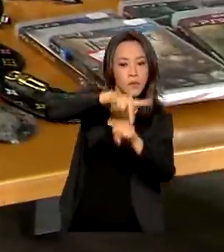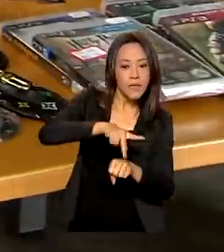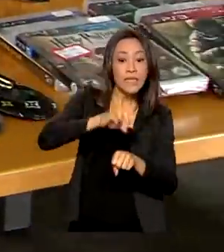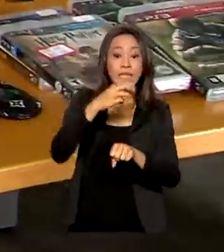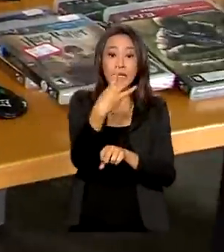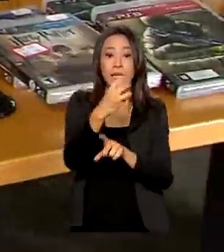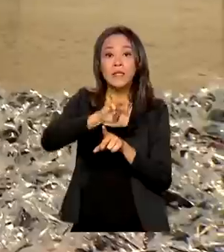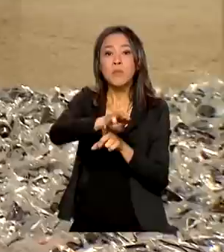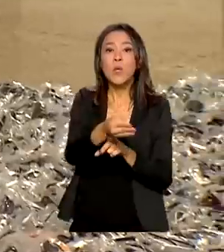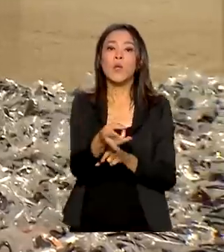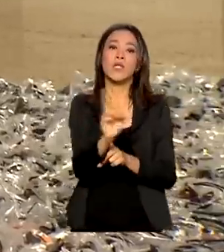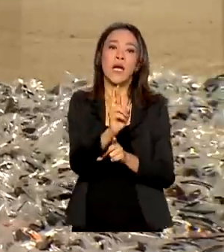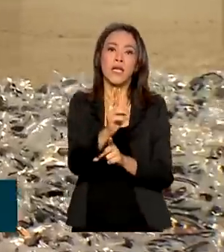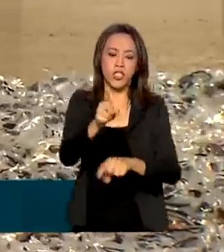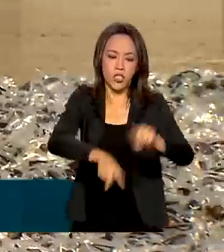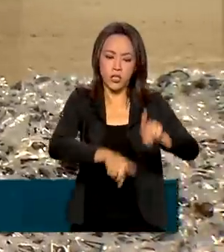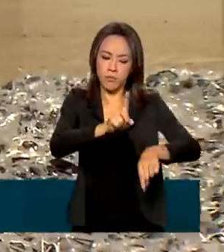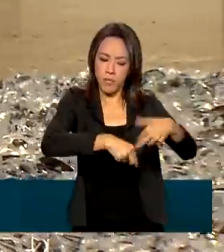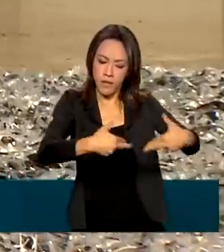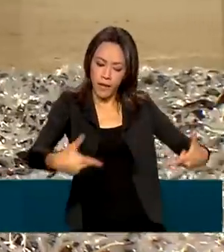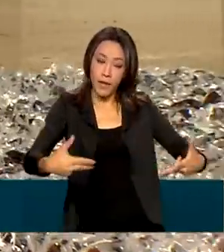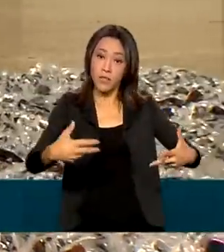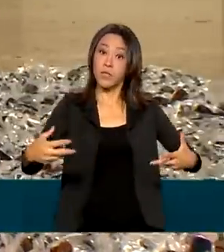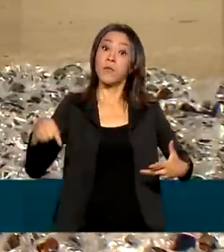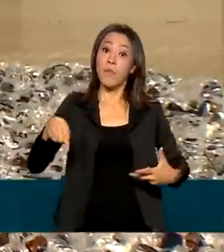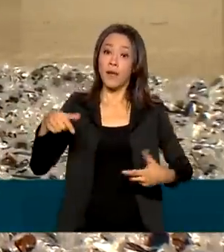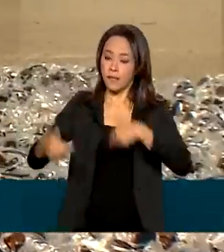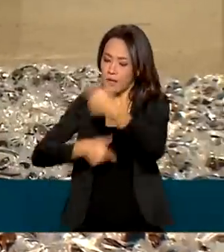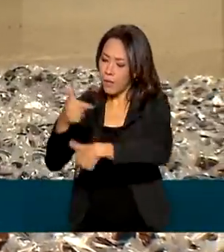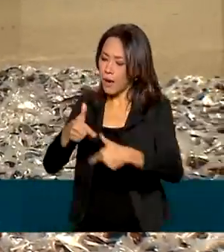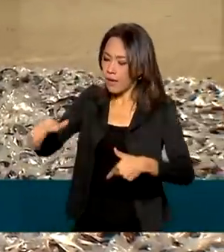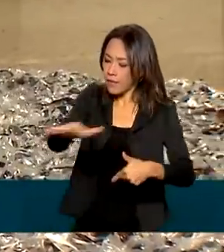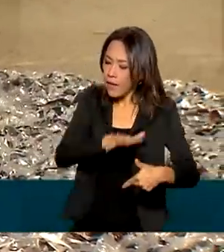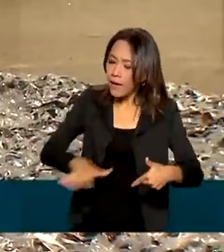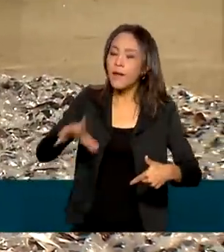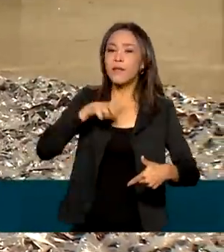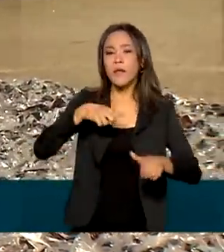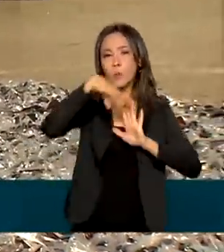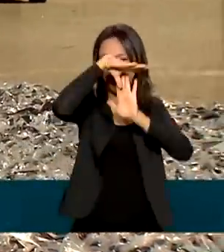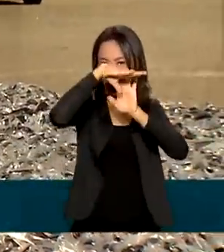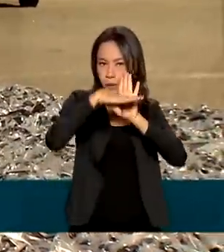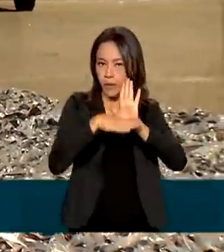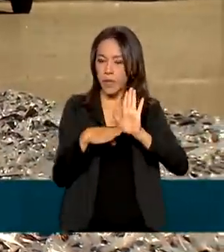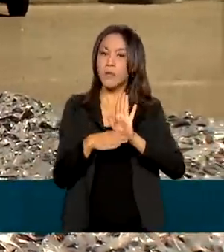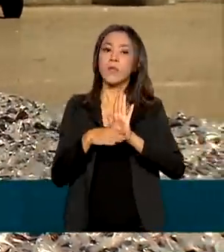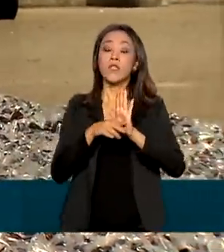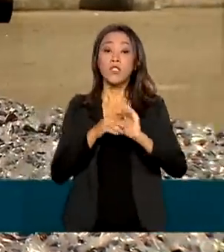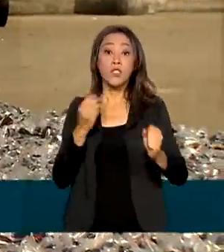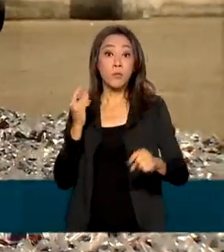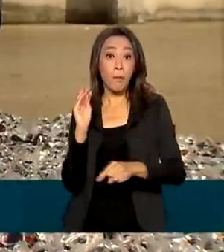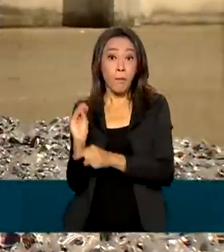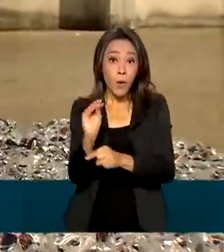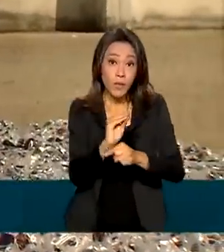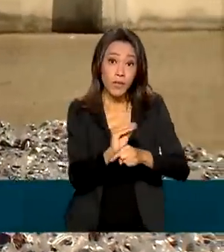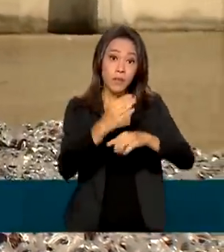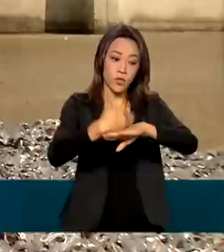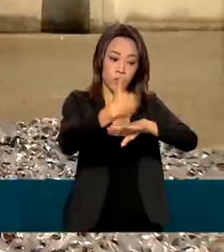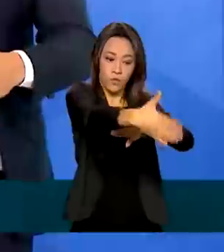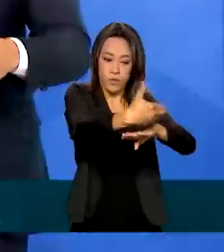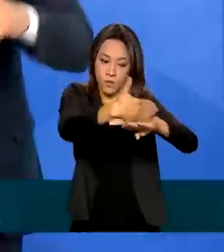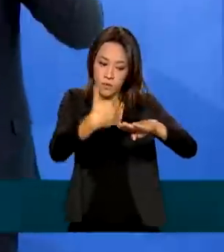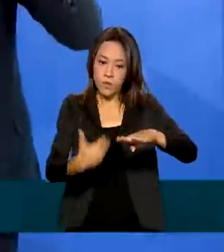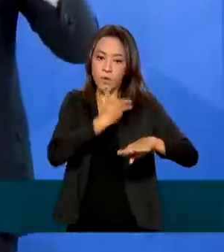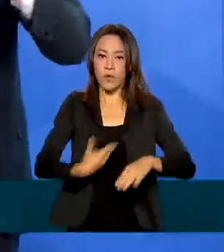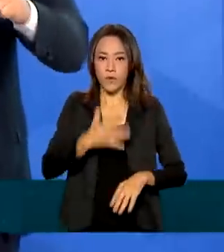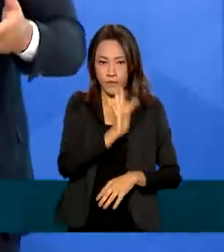reais em mercadorias. Para as ações na área, o Brasil trabalha dentro do programa de proteção integrada de fronteiras do governo federal.